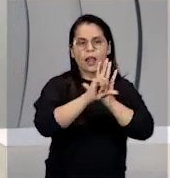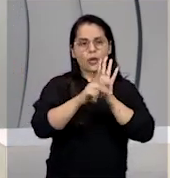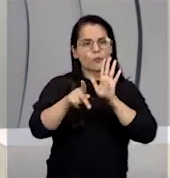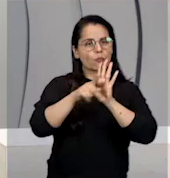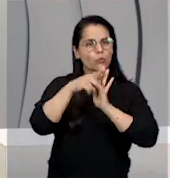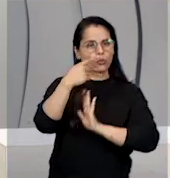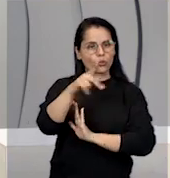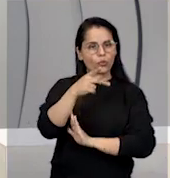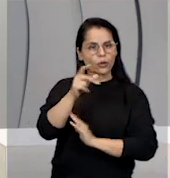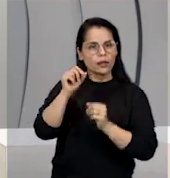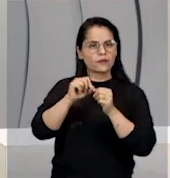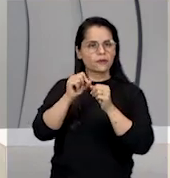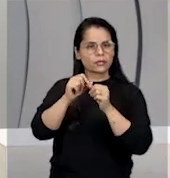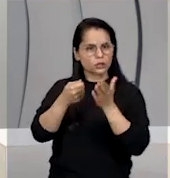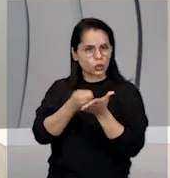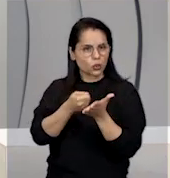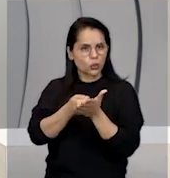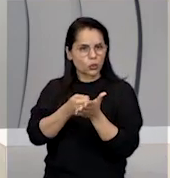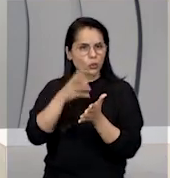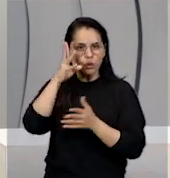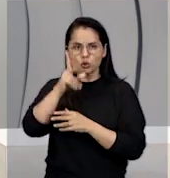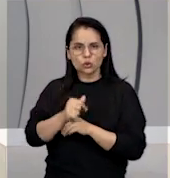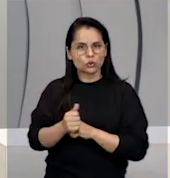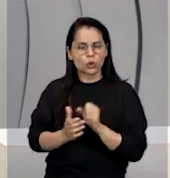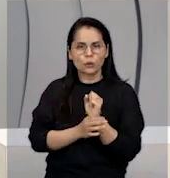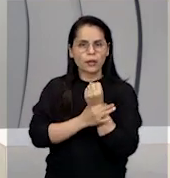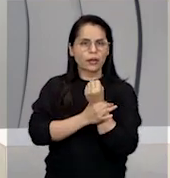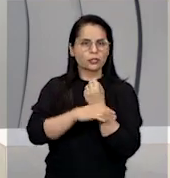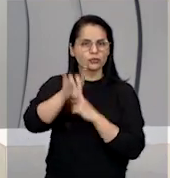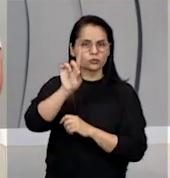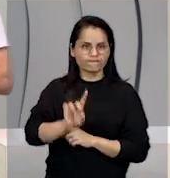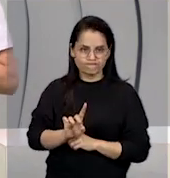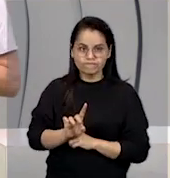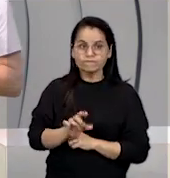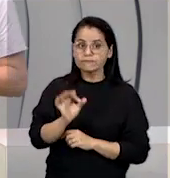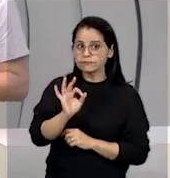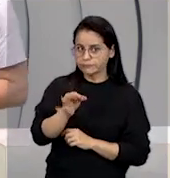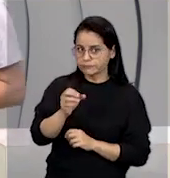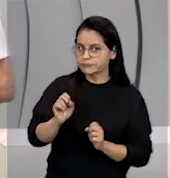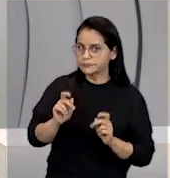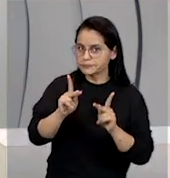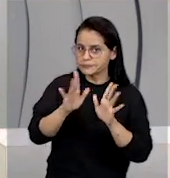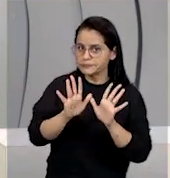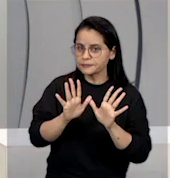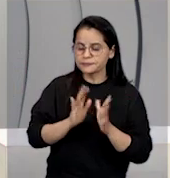e executar essas leis para garantir esse direito. Ok?